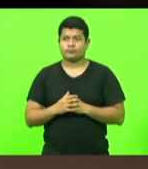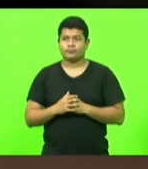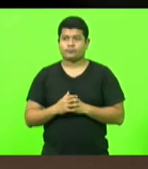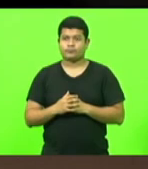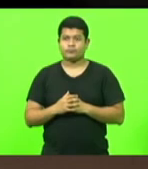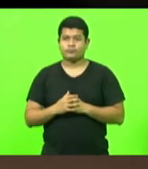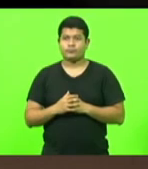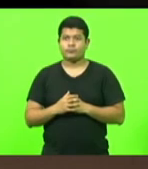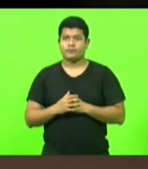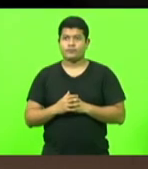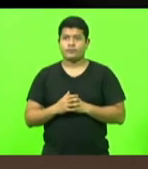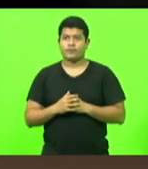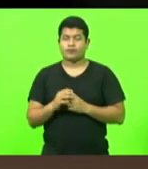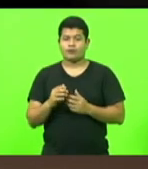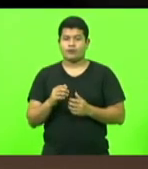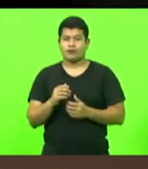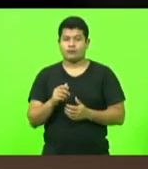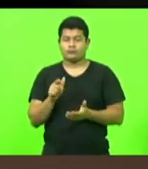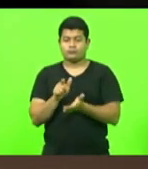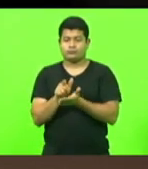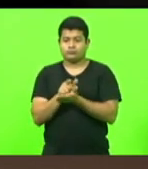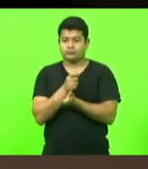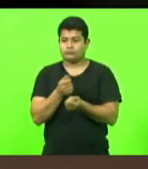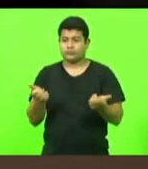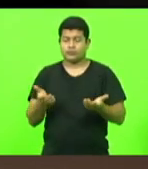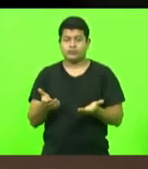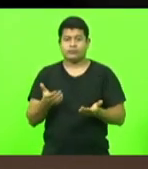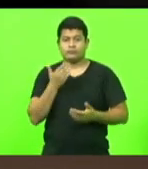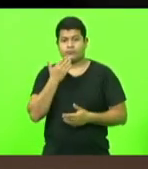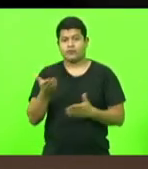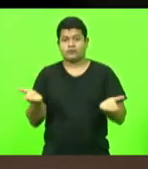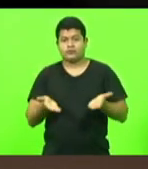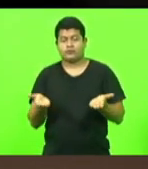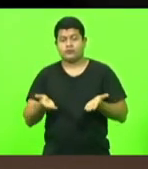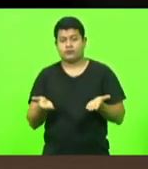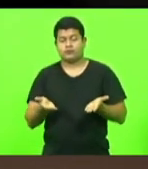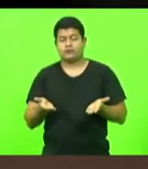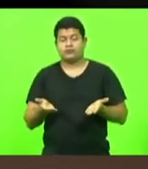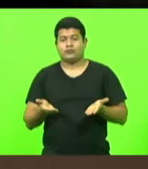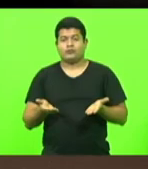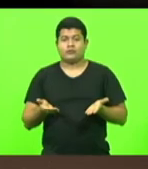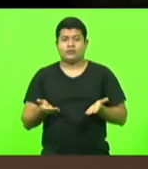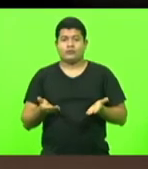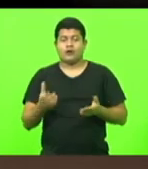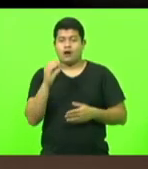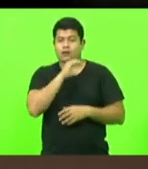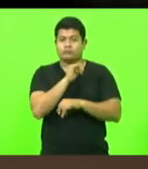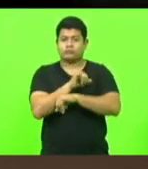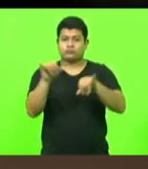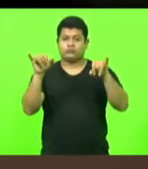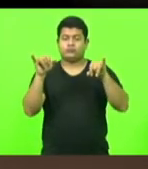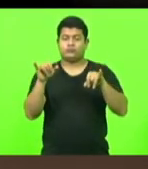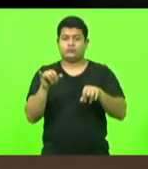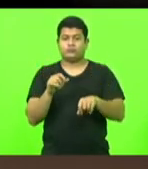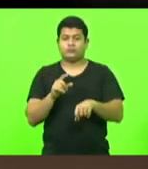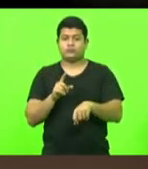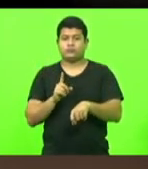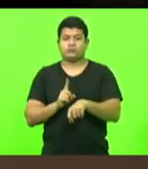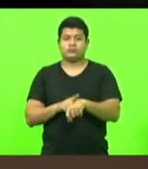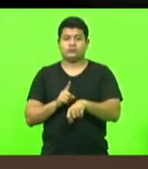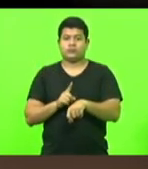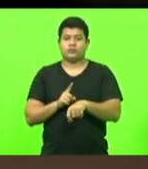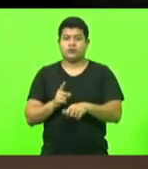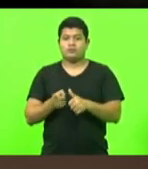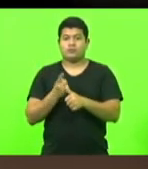O expediente já foi distribuído e solicito, então, agora, que passamos para breves comunicações, primeiro orador, o deputado